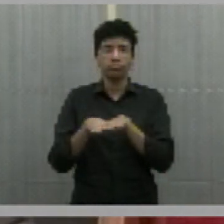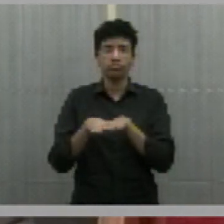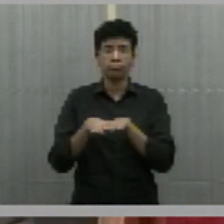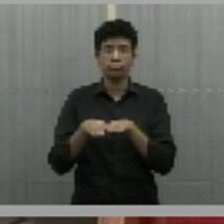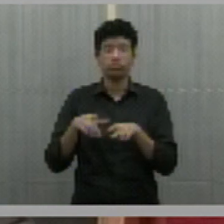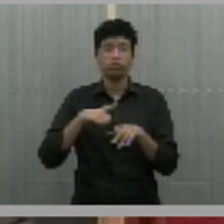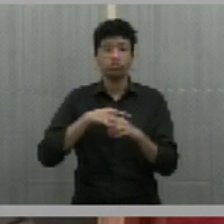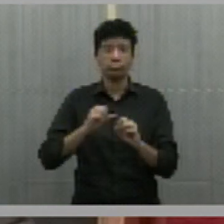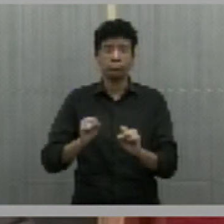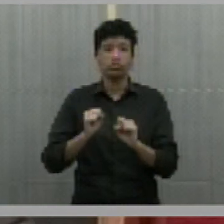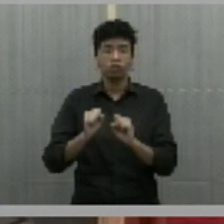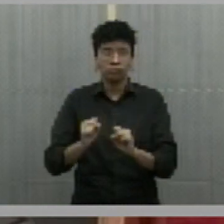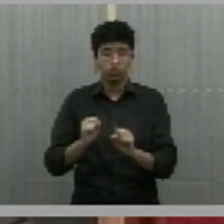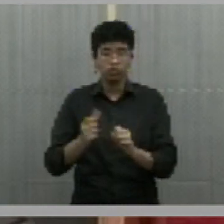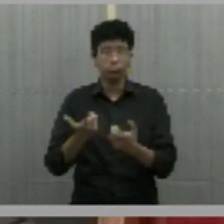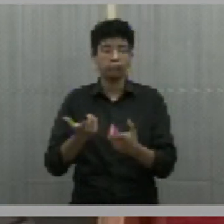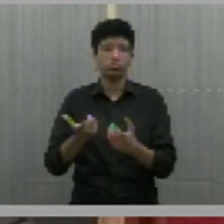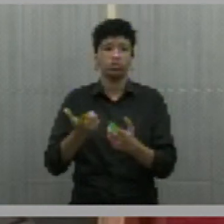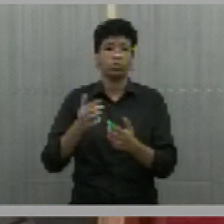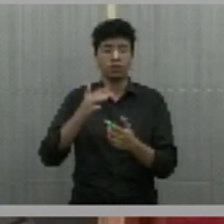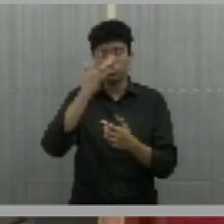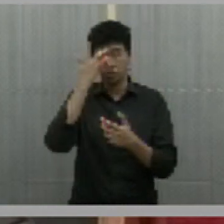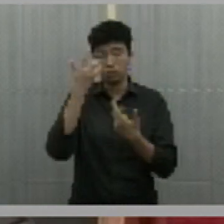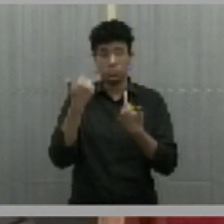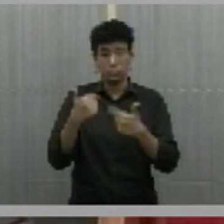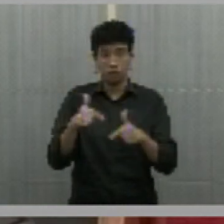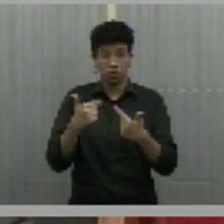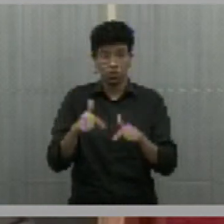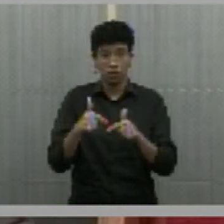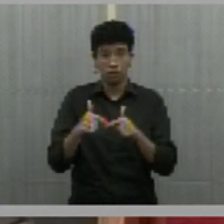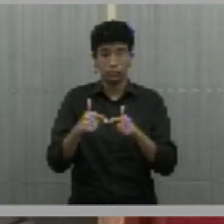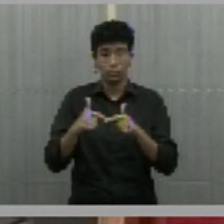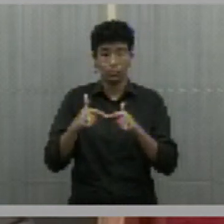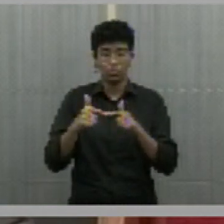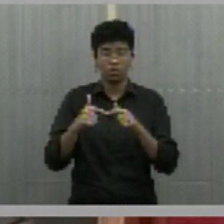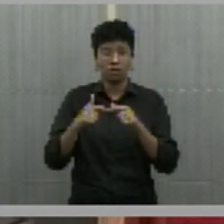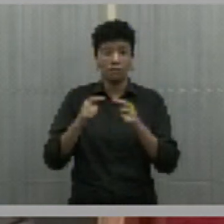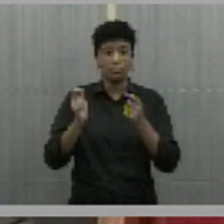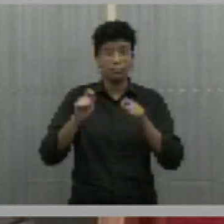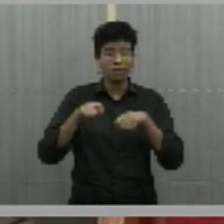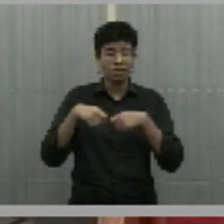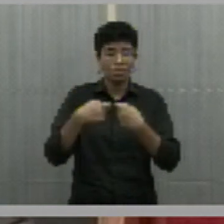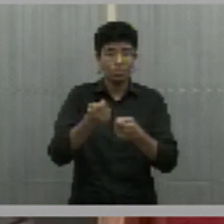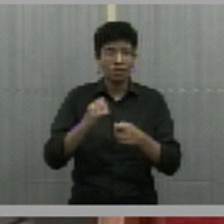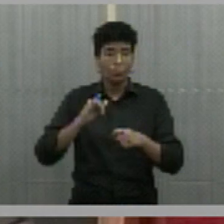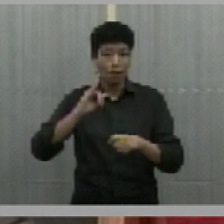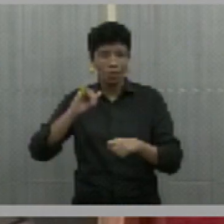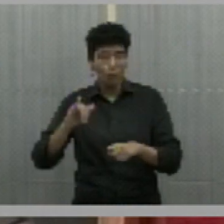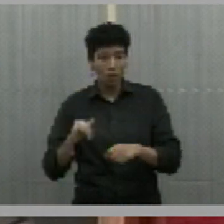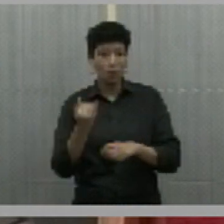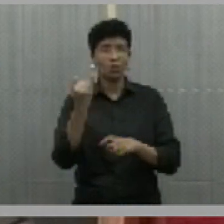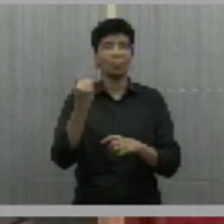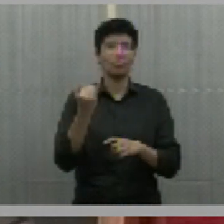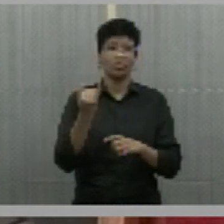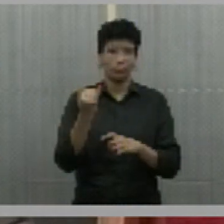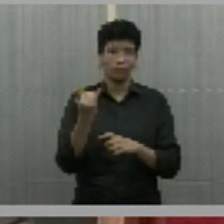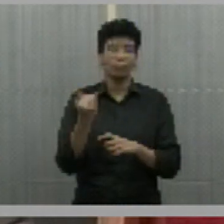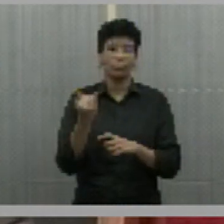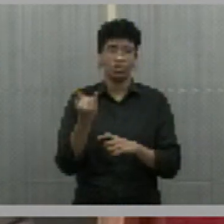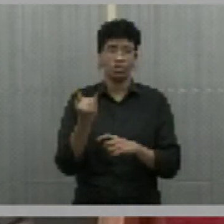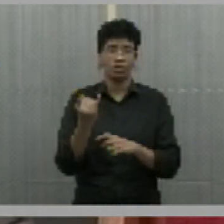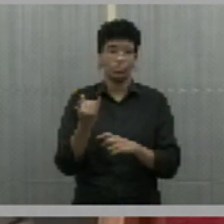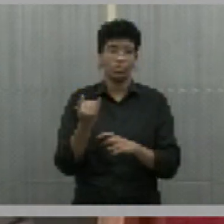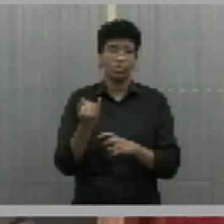podemos pegar o servidor que está na base da pirâmide, dar a esse servidor um aumento de 15%